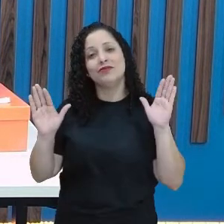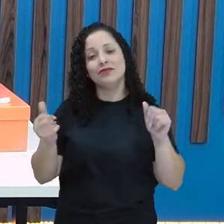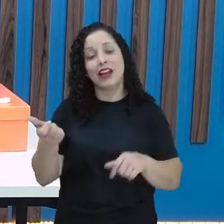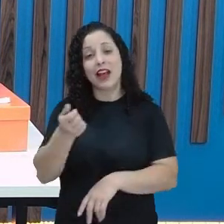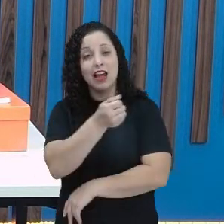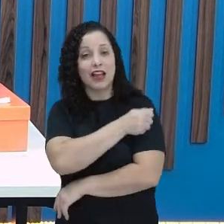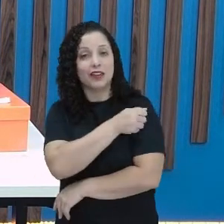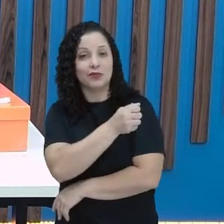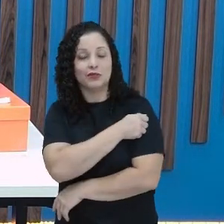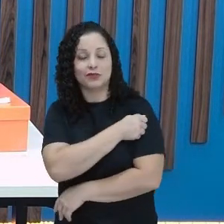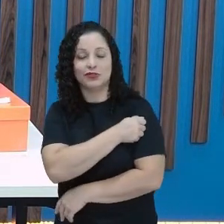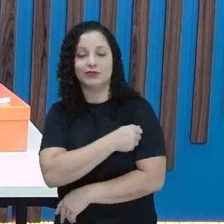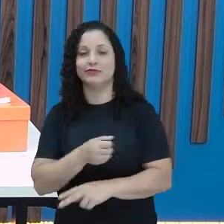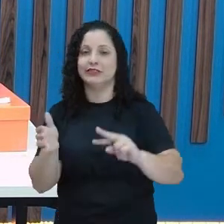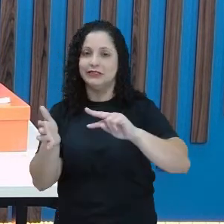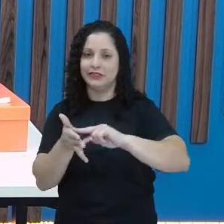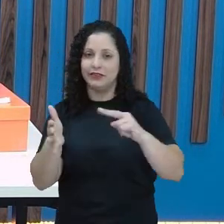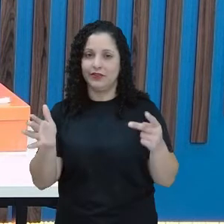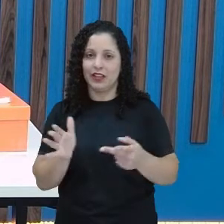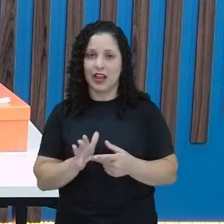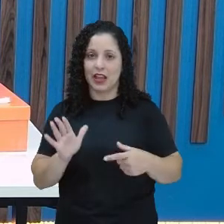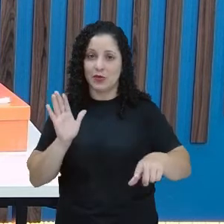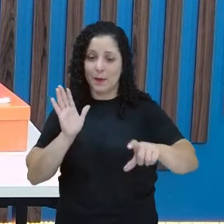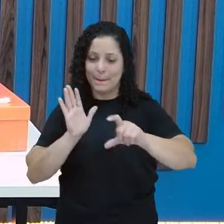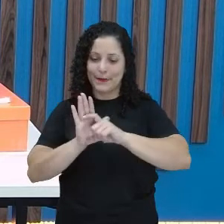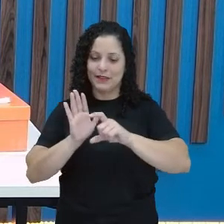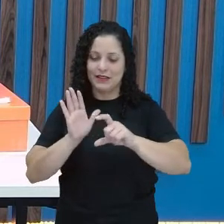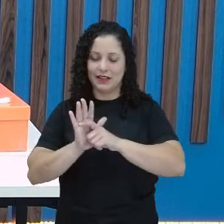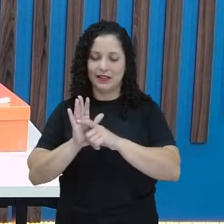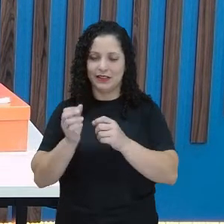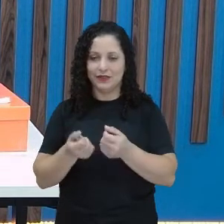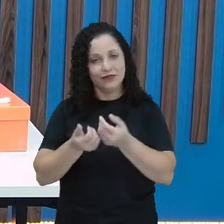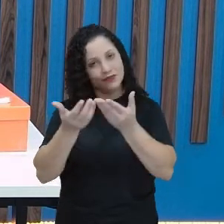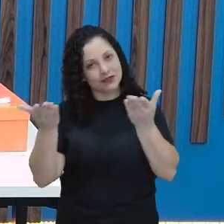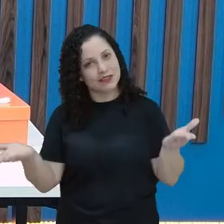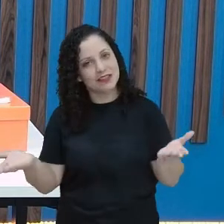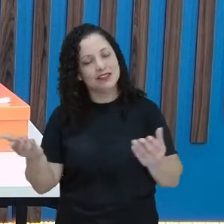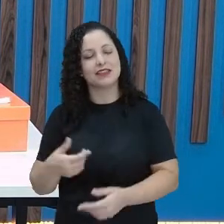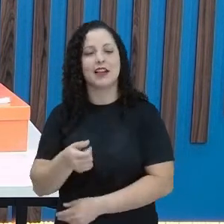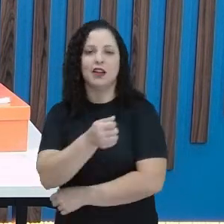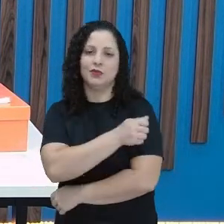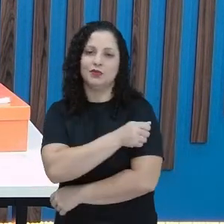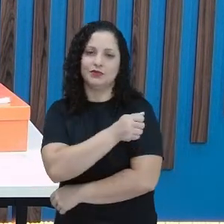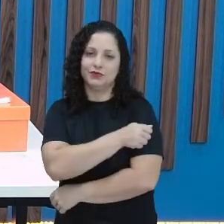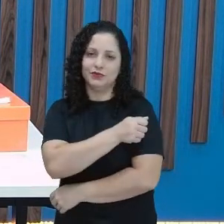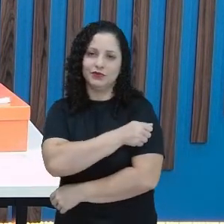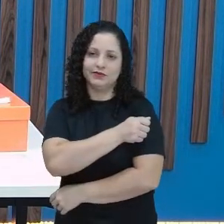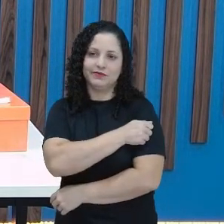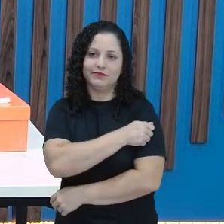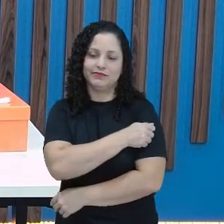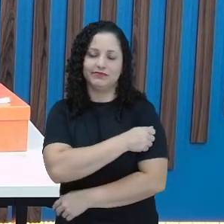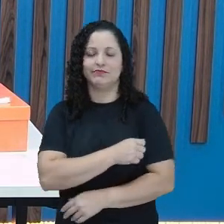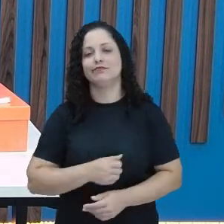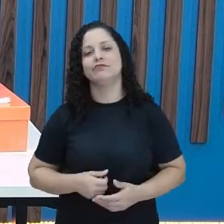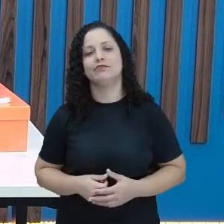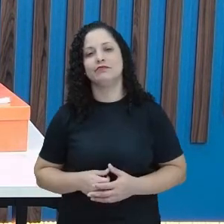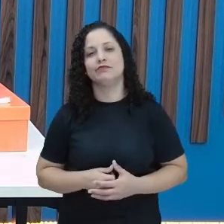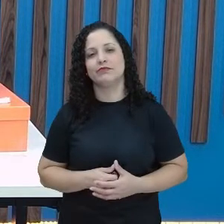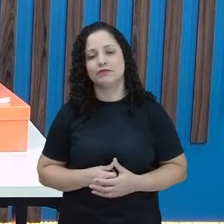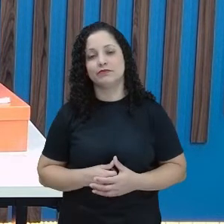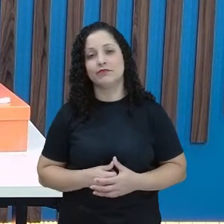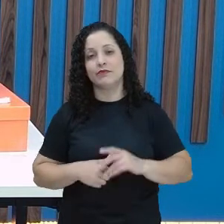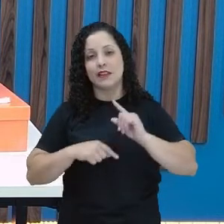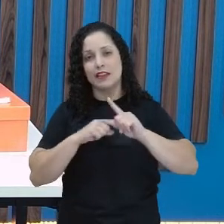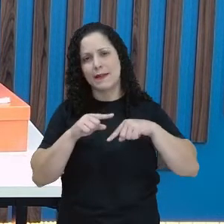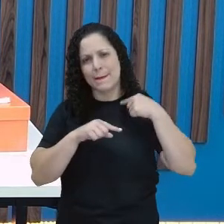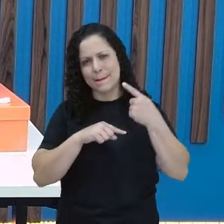eu já estou dizendo que o bilhete é para o estudante, tá? Para os estudantes dessa escola. Depois,